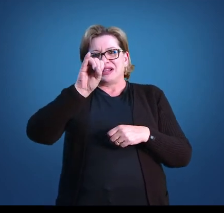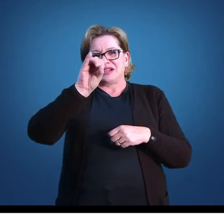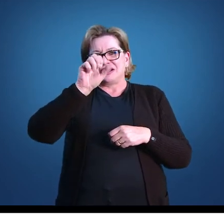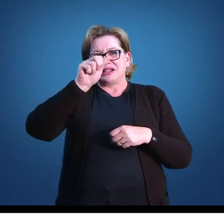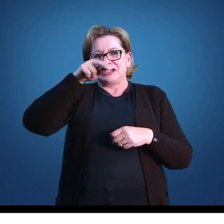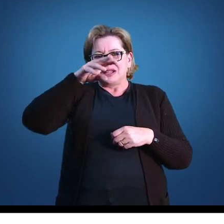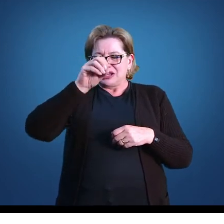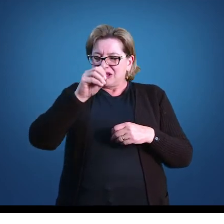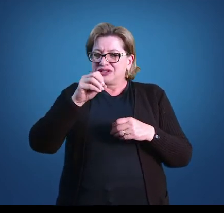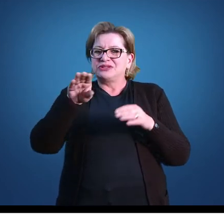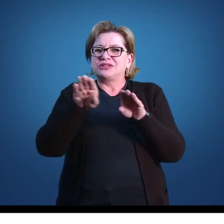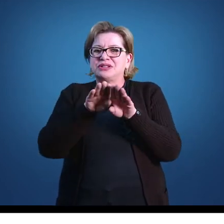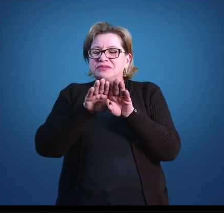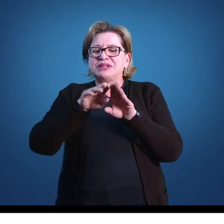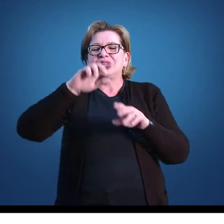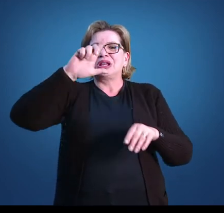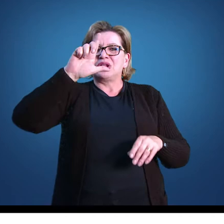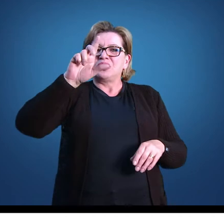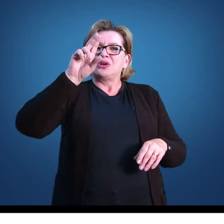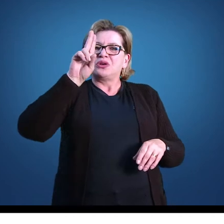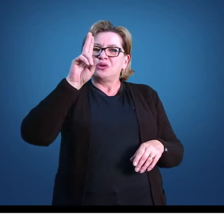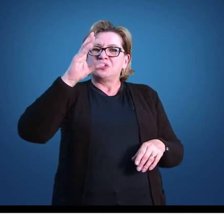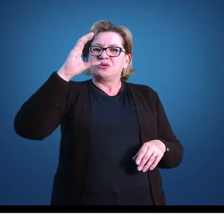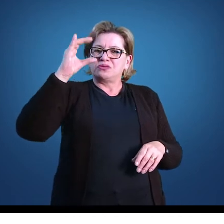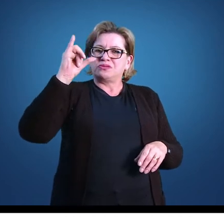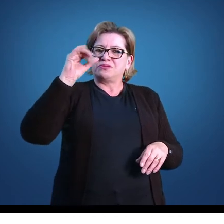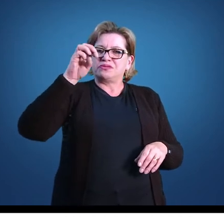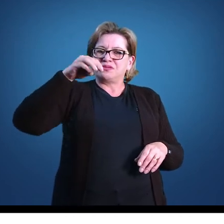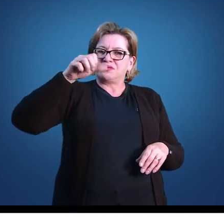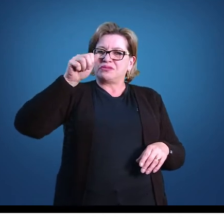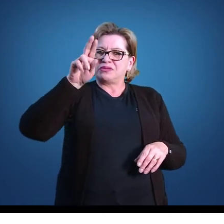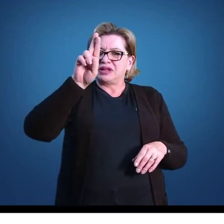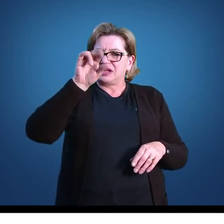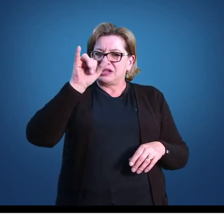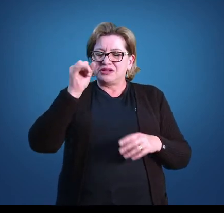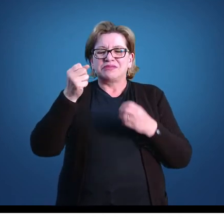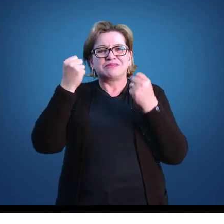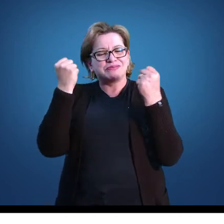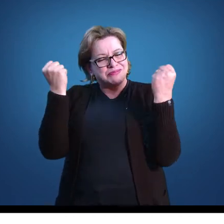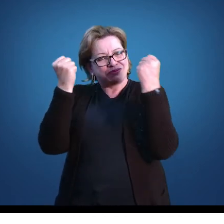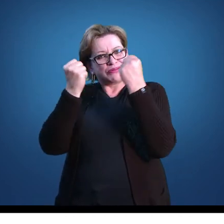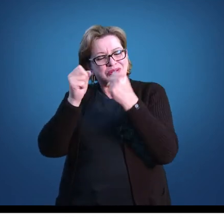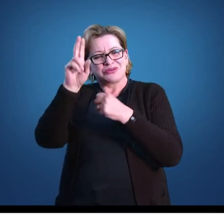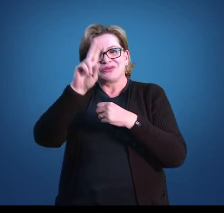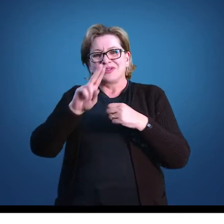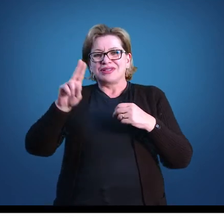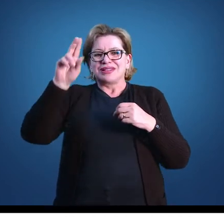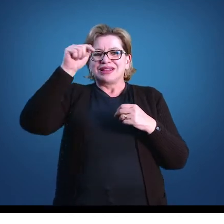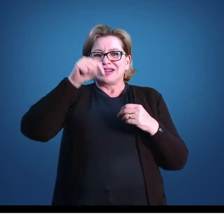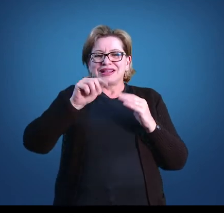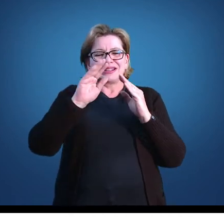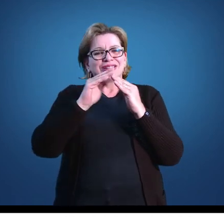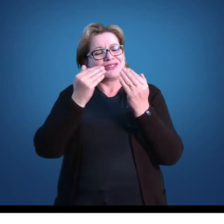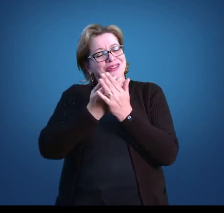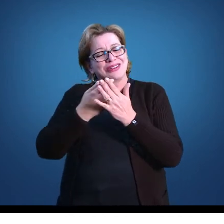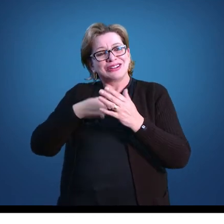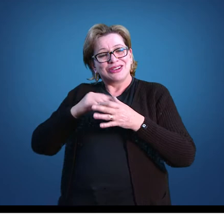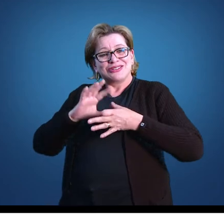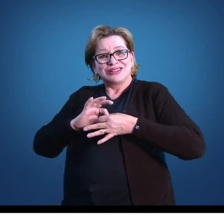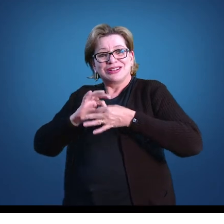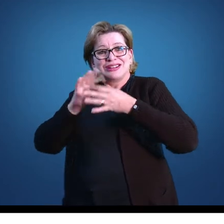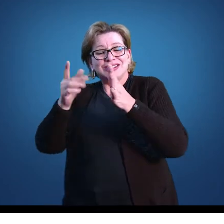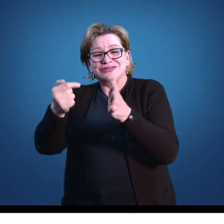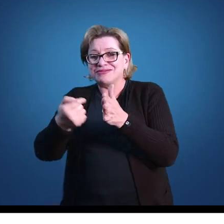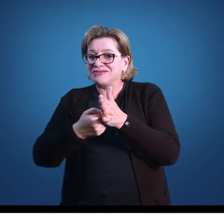Lucimari por nos proporcionar esse momento de utilizar essa instituição e me coloco à disposição para futuros